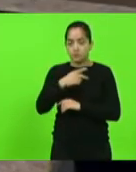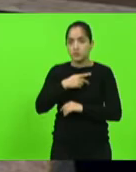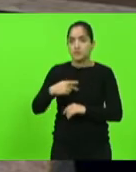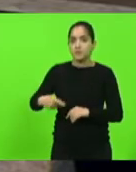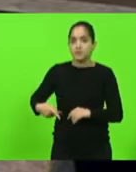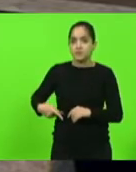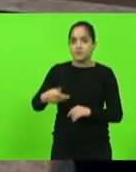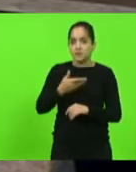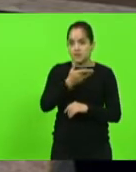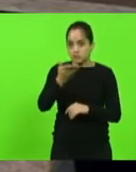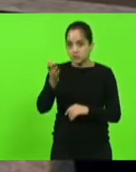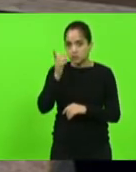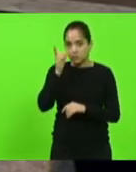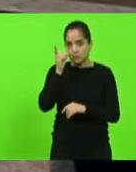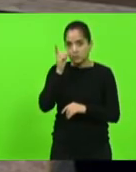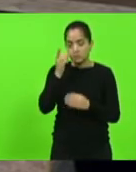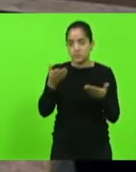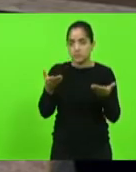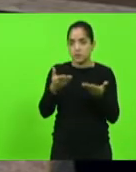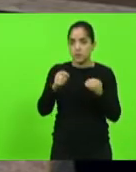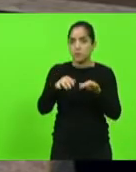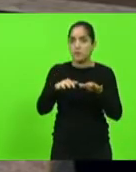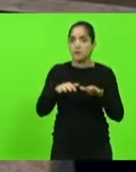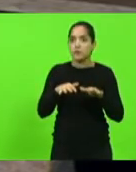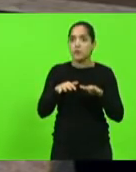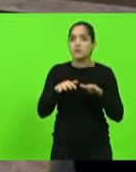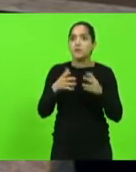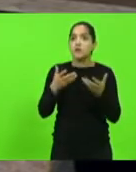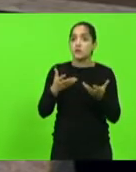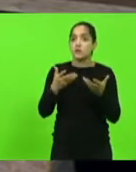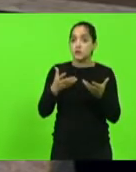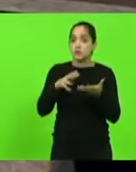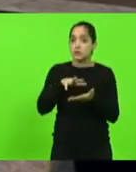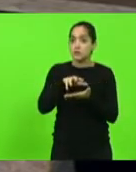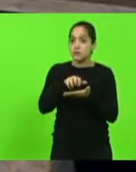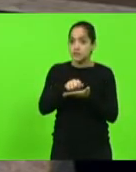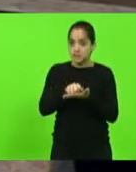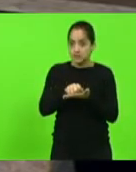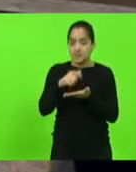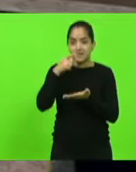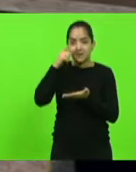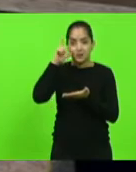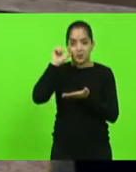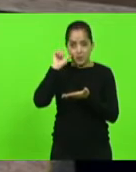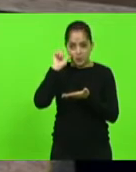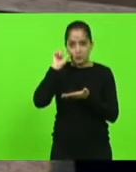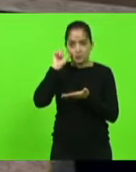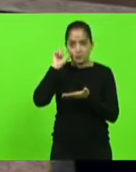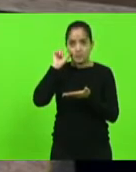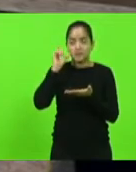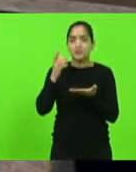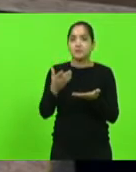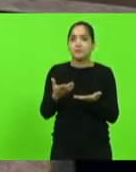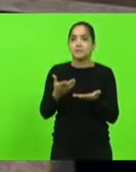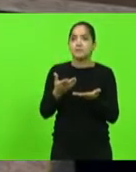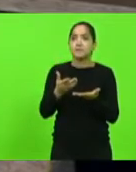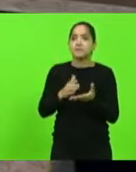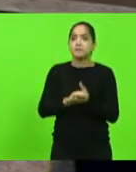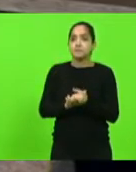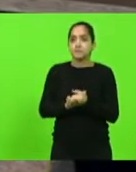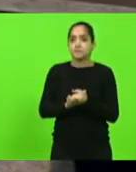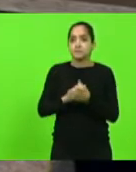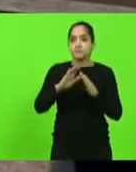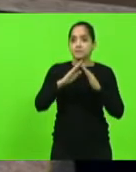colegas e a todos que nos acompanham. Eu só queria hoje registrar aqui que ontem, na presidência dessa casa, a